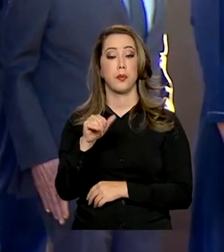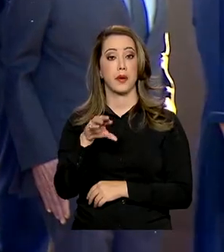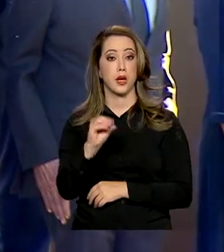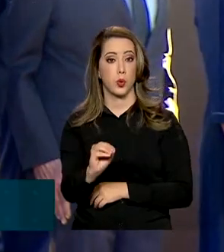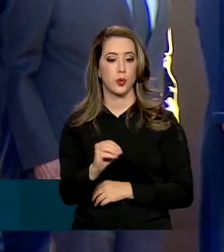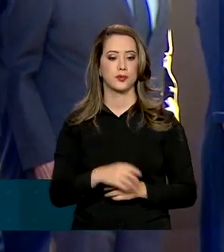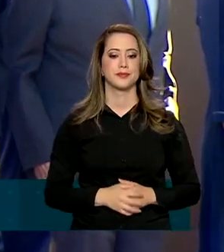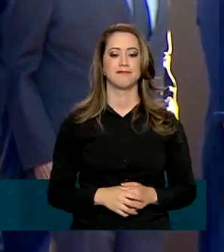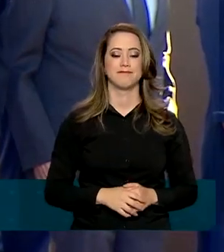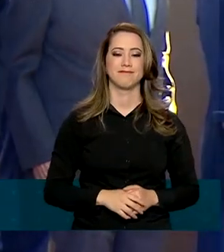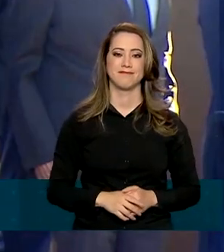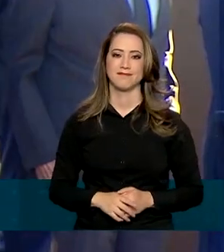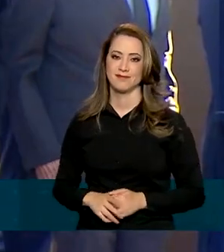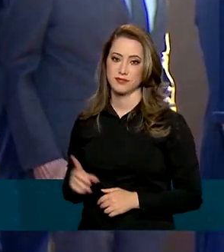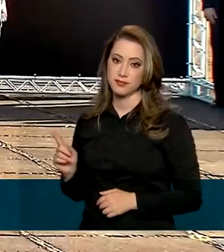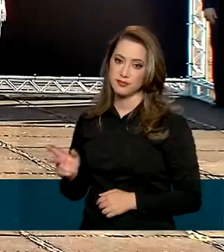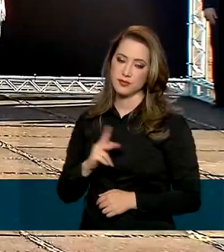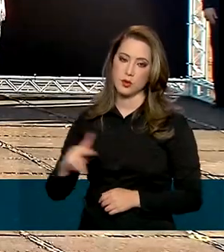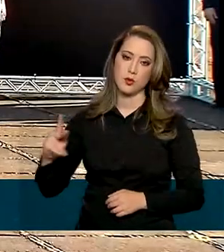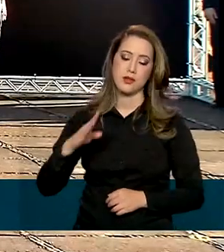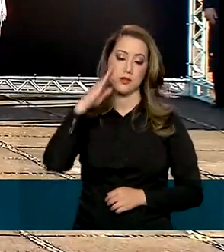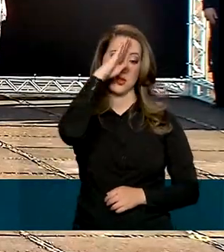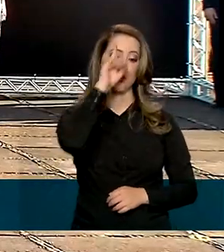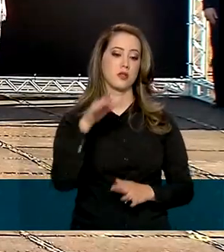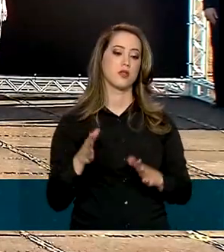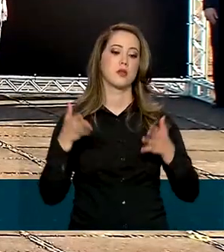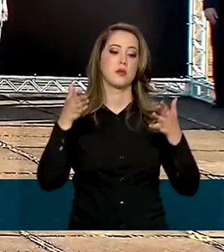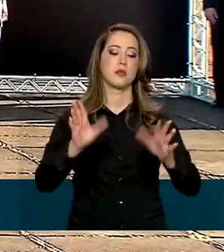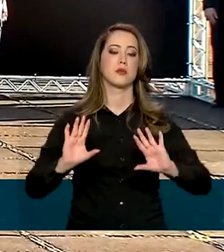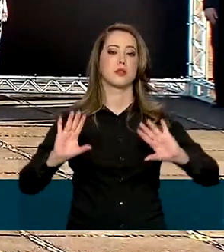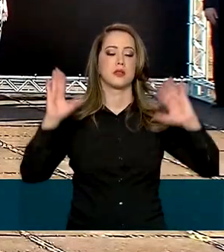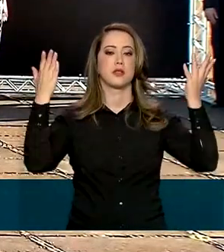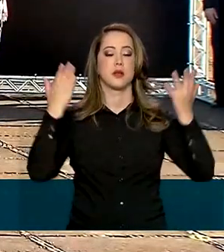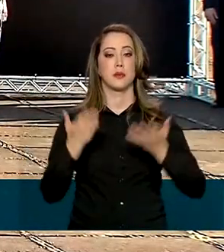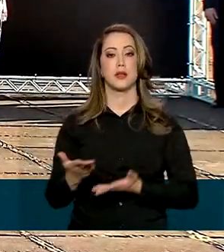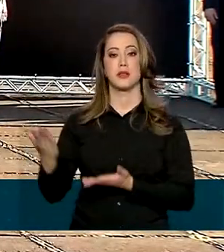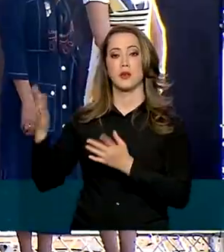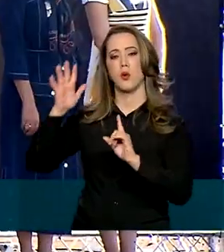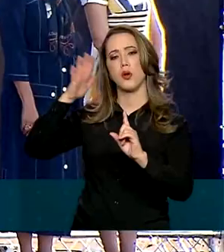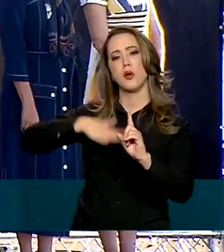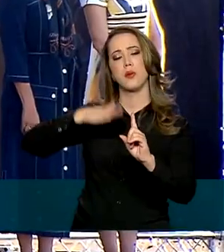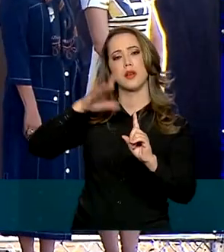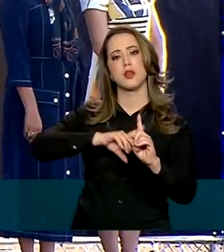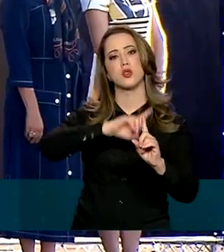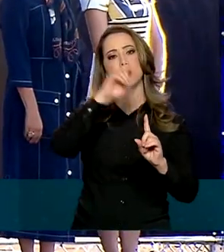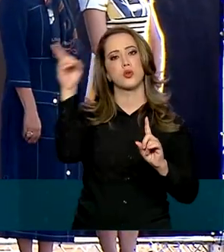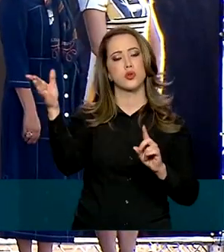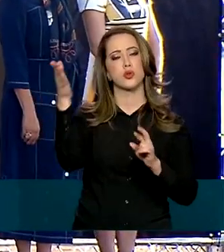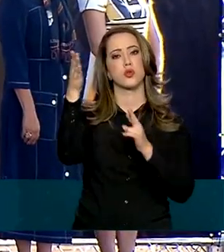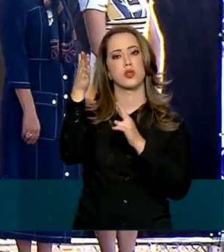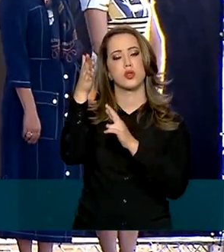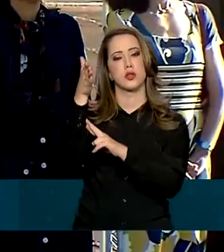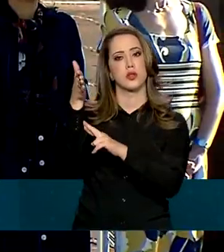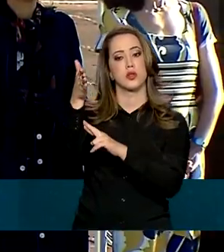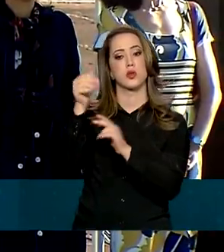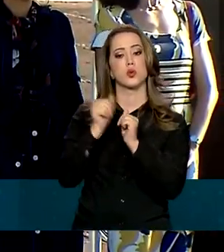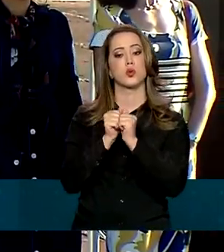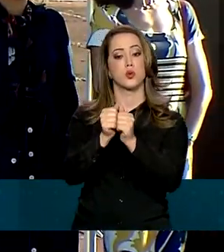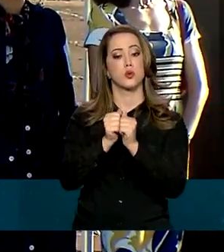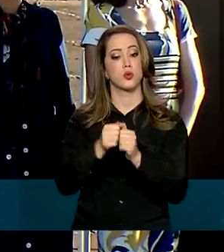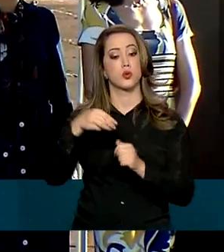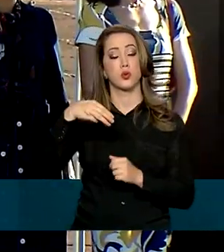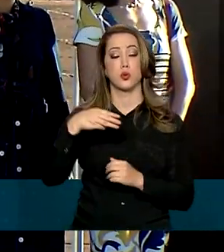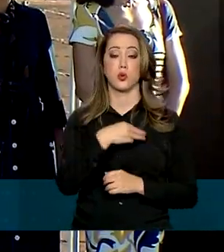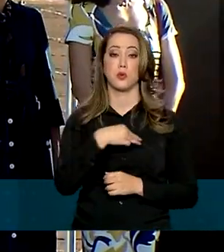presidente Jair Bolsonaro participou da solenidade em homenagem ao Dia do Diplomata, ao lado do ministro das